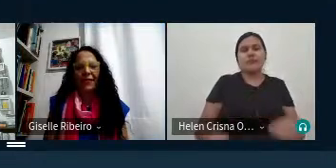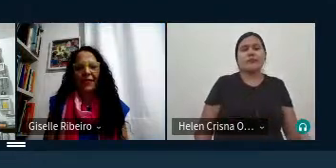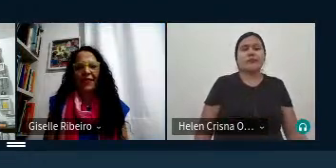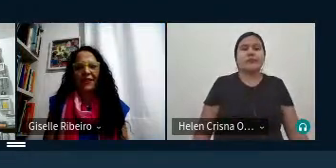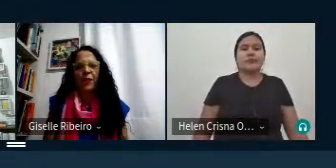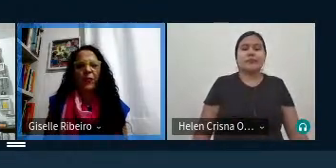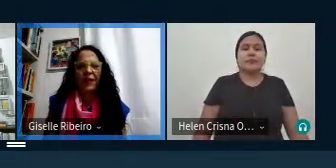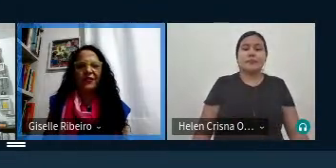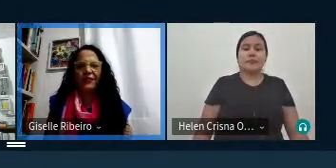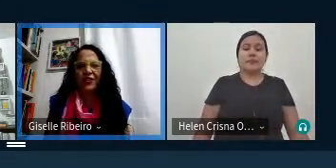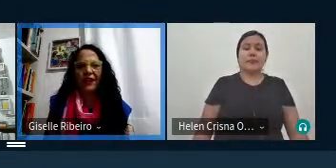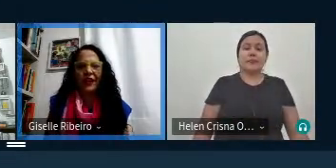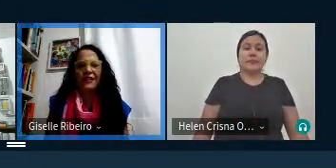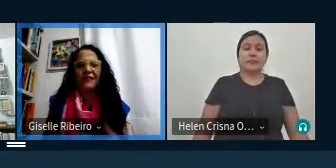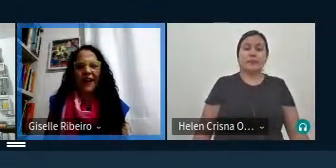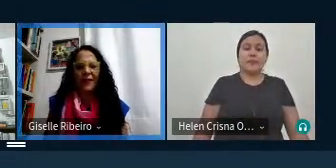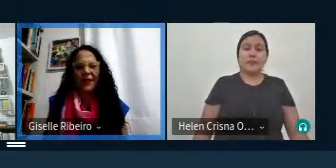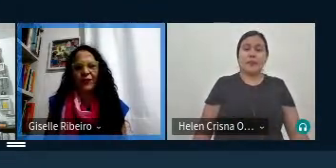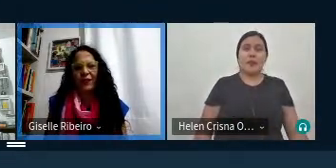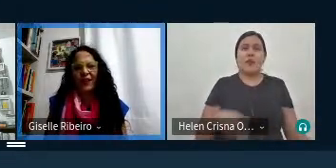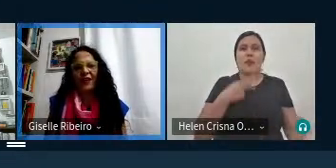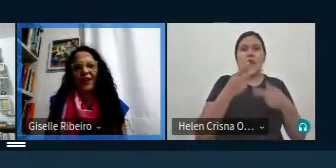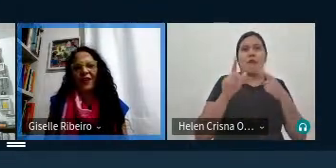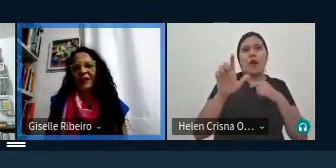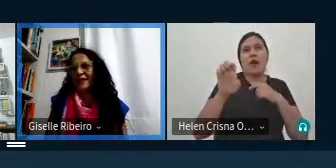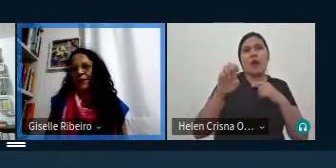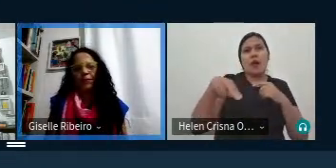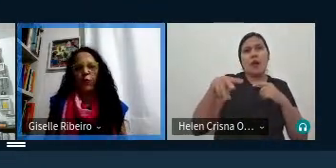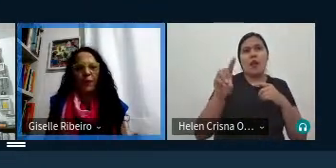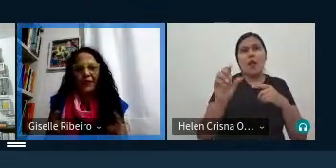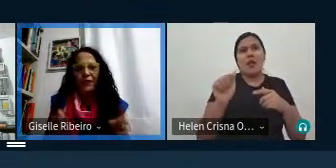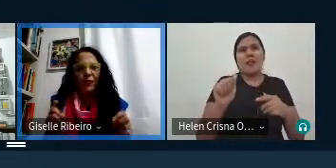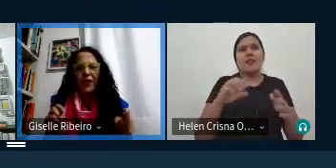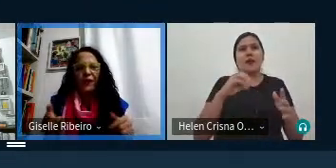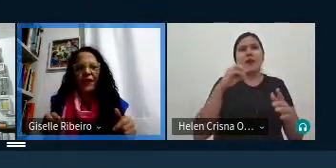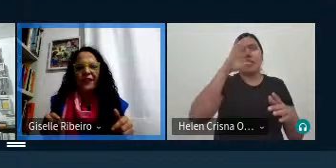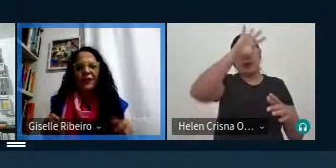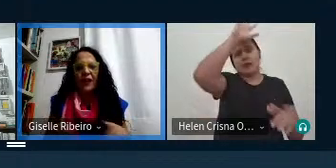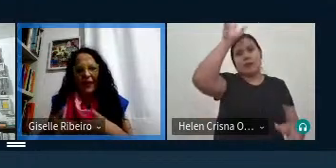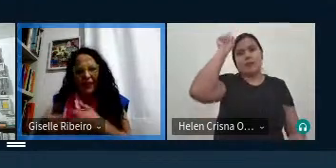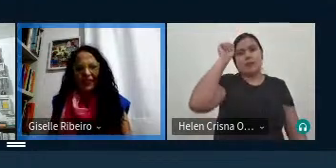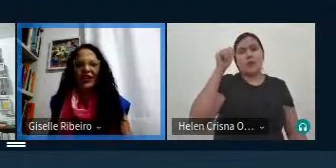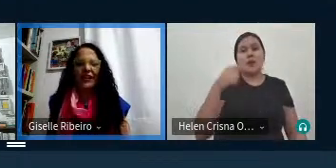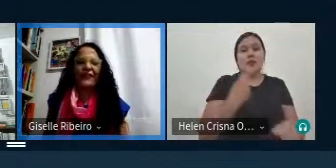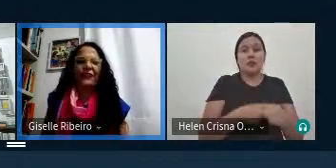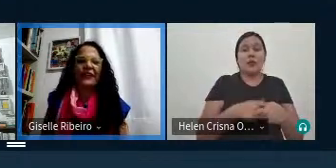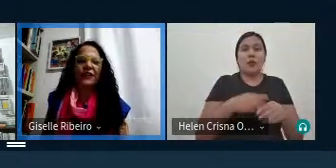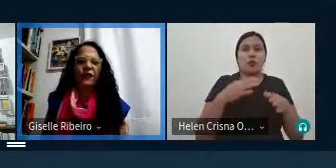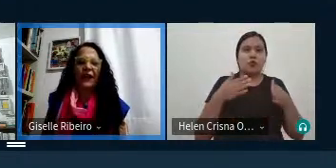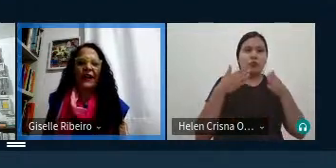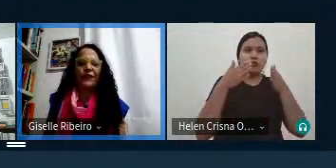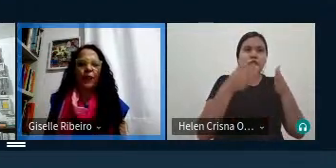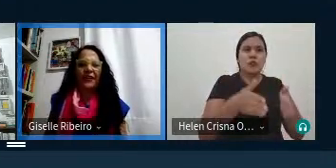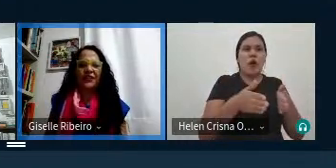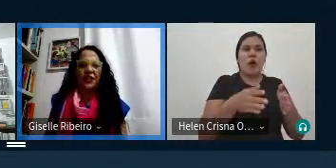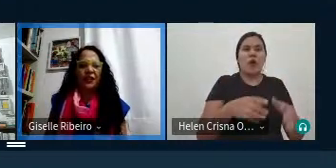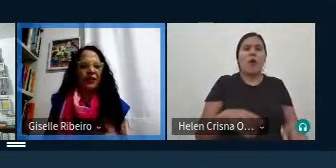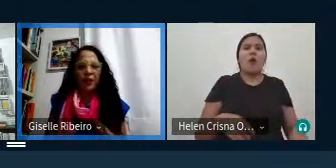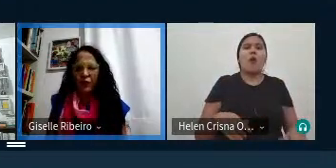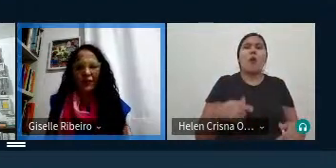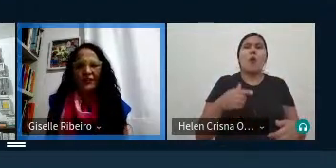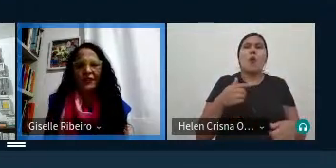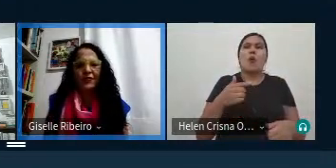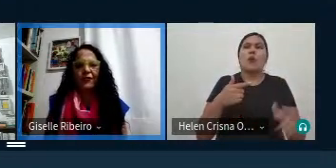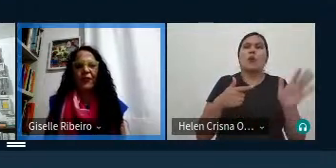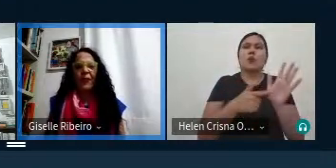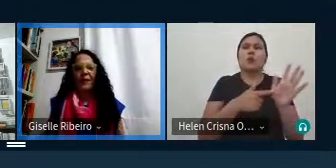por mais que eu diga a lenda da Amazônia nesse momento eu estou me referindo a esse dialeto né falado mas